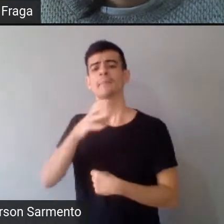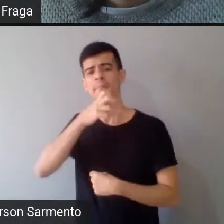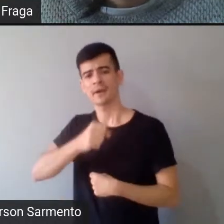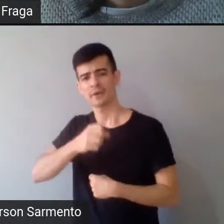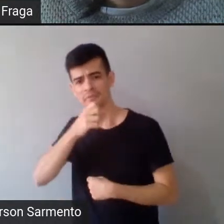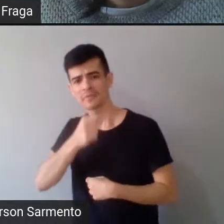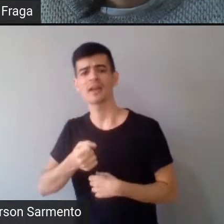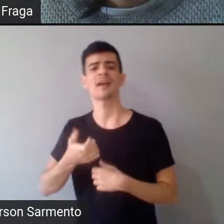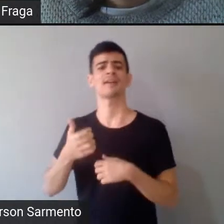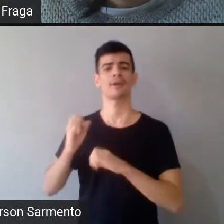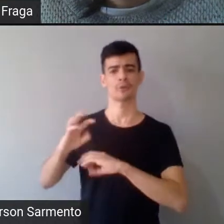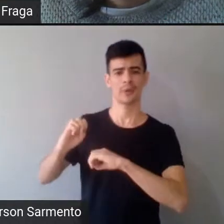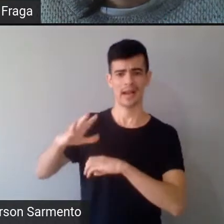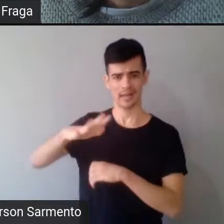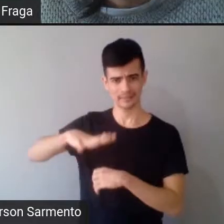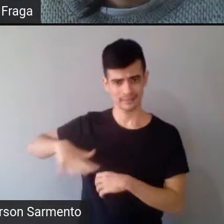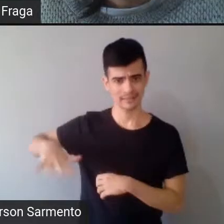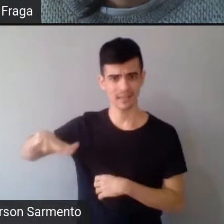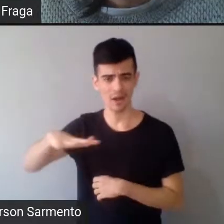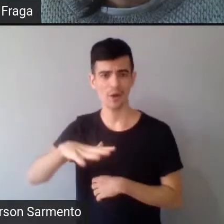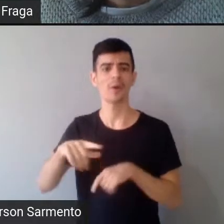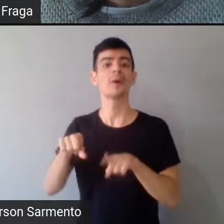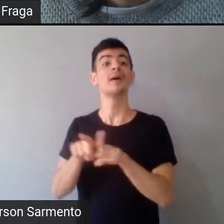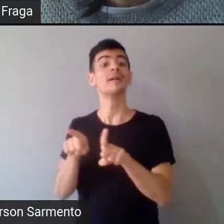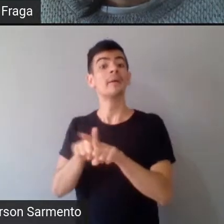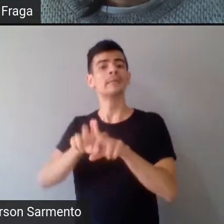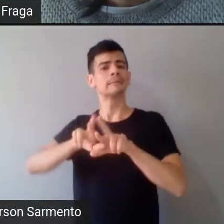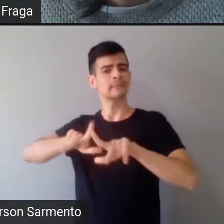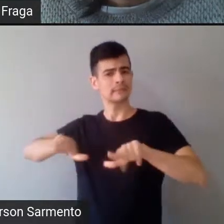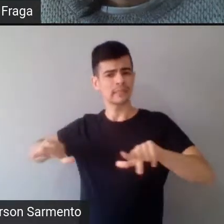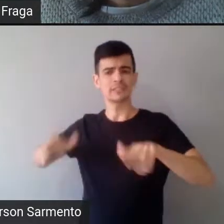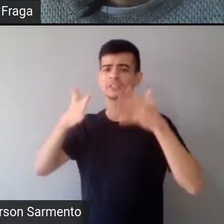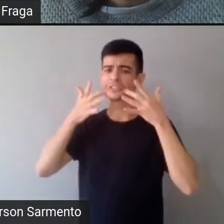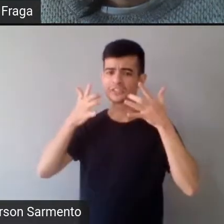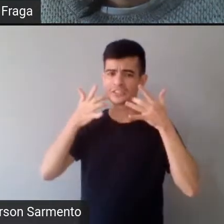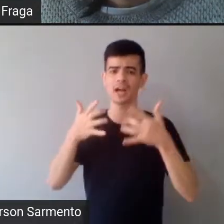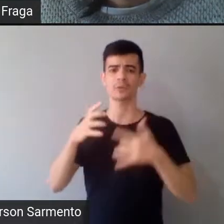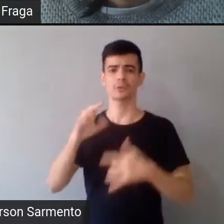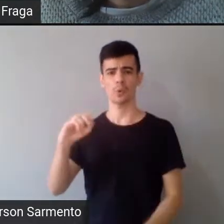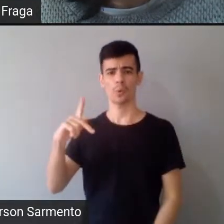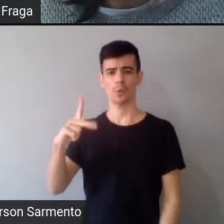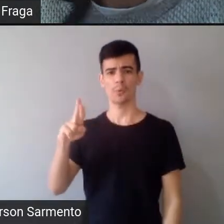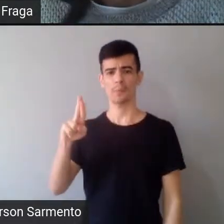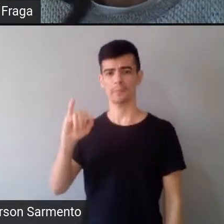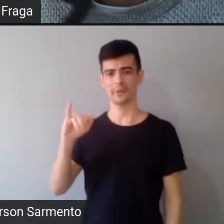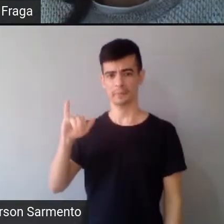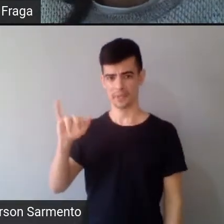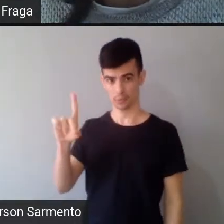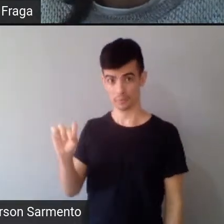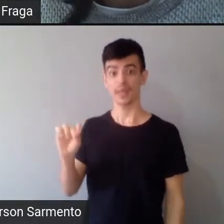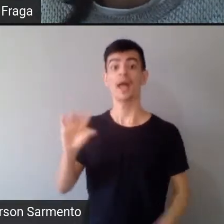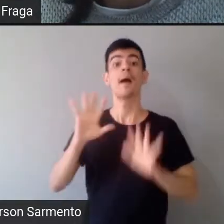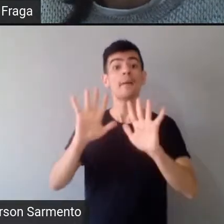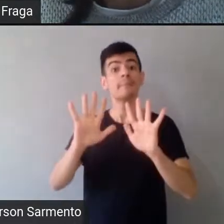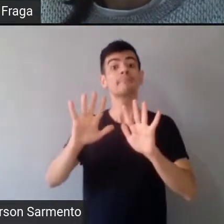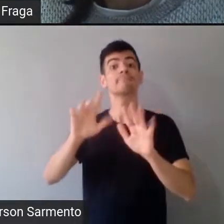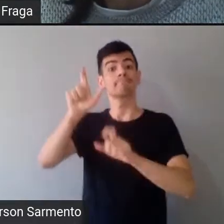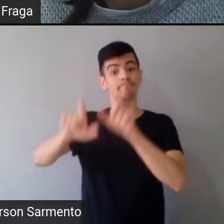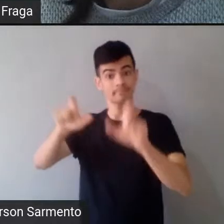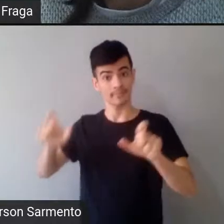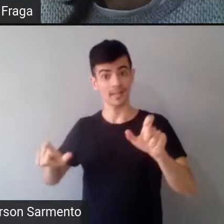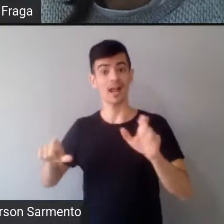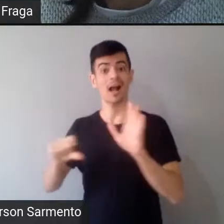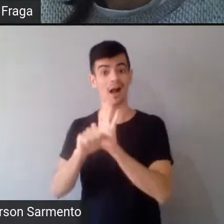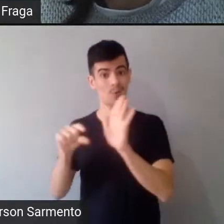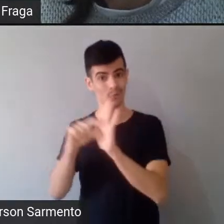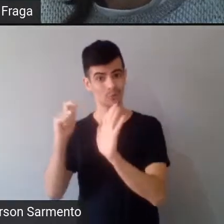com o Teatro do Oprimido, eu acho que esses autores, eles também vêm de uma linhagem